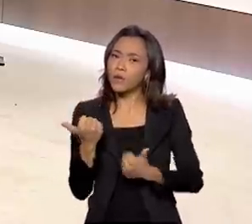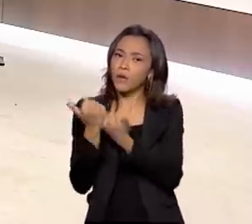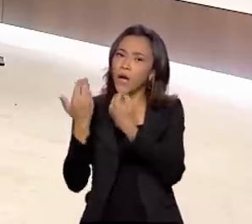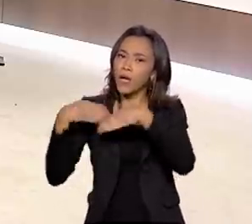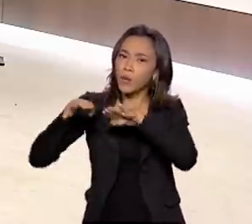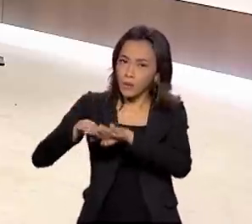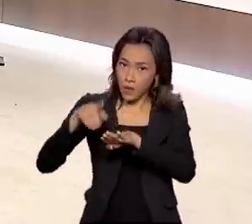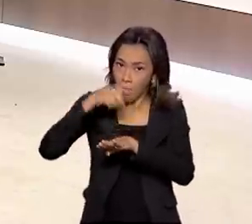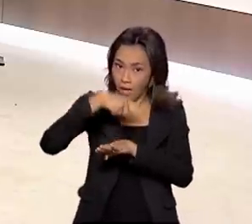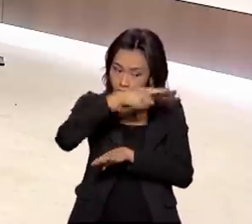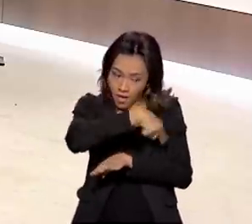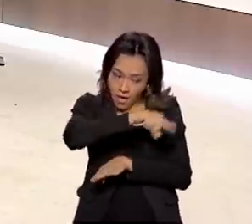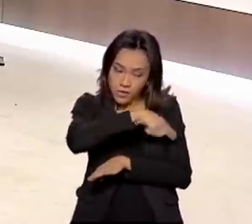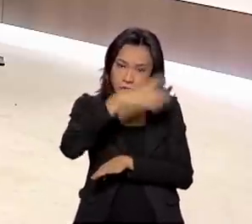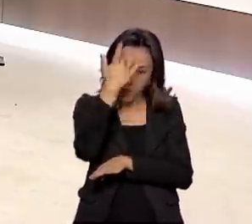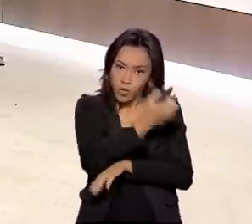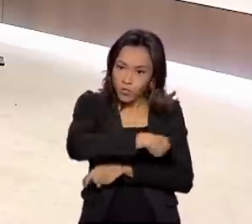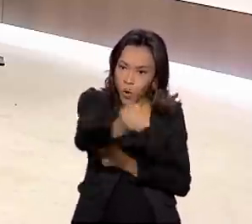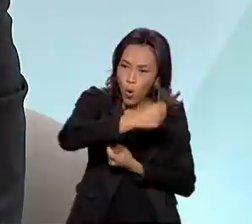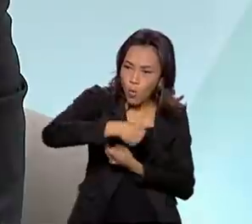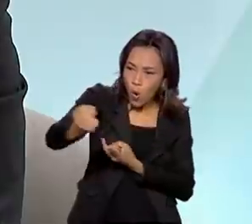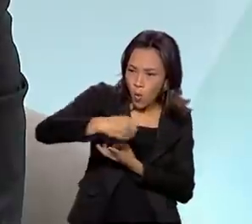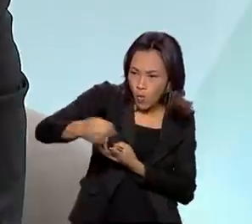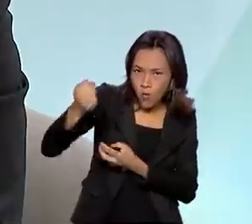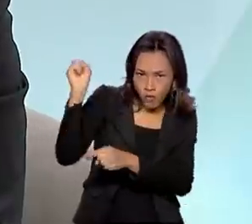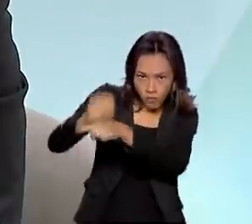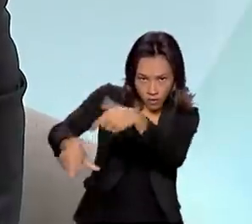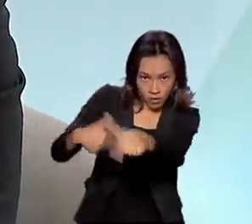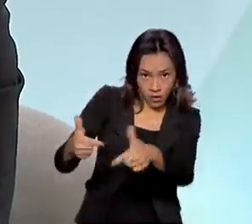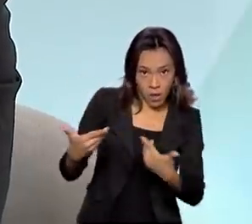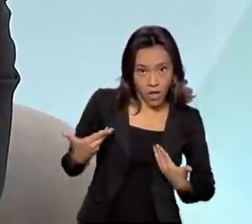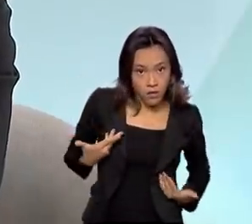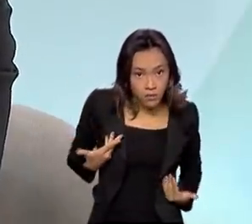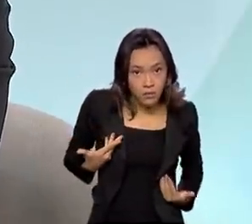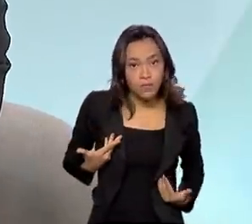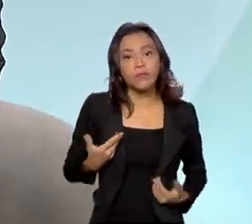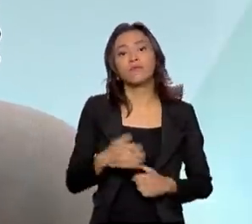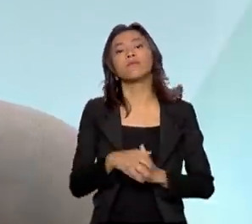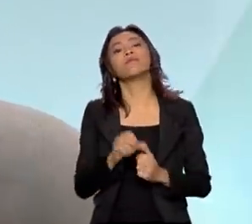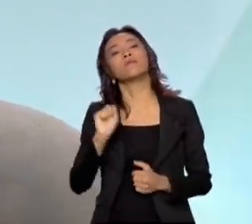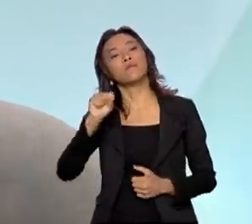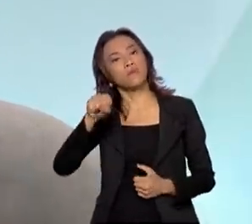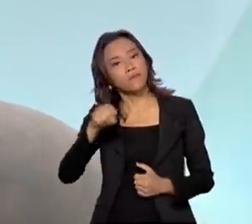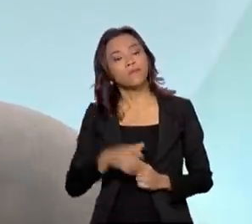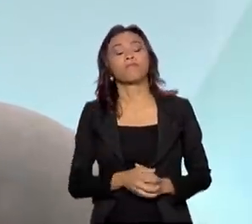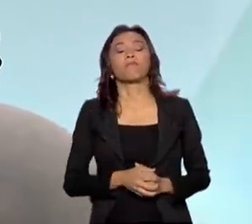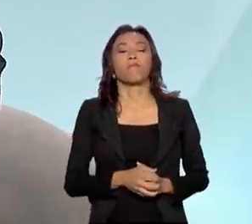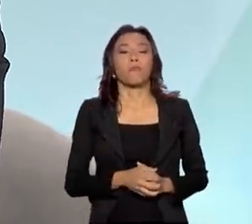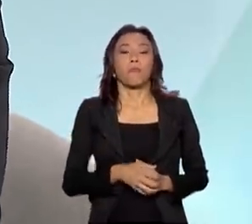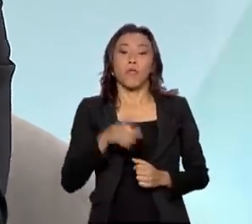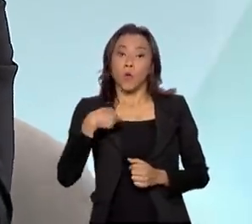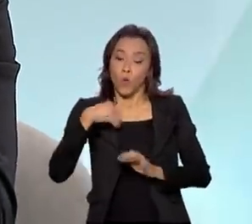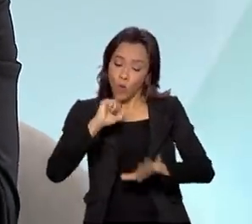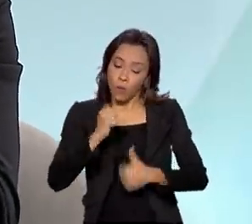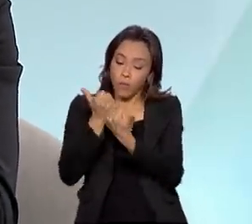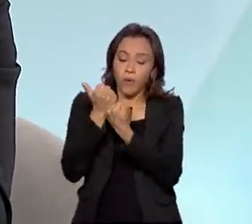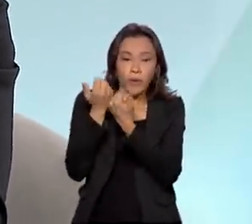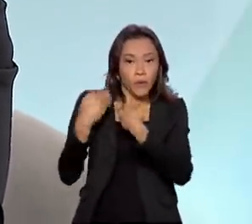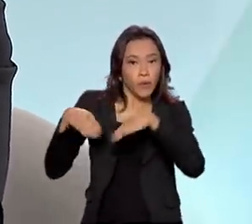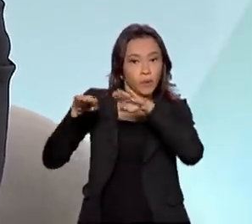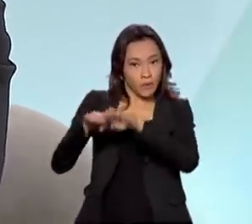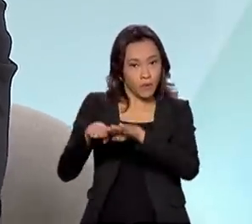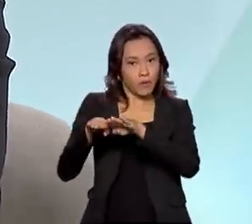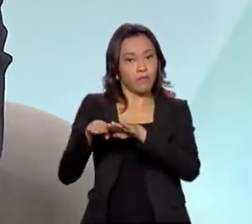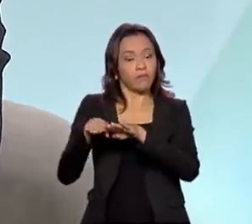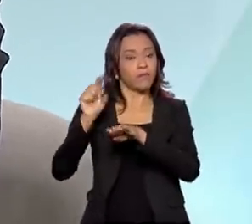deficiência que possam trabalhar para o mercado de trabalho? É isso, ministro? Sim, o auxílio inclusão, ele já foi criado para o BPC.